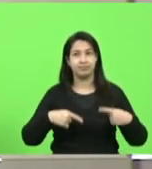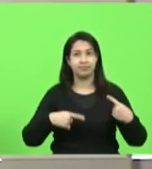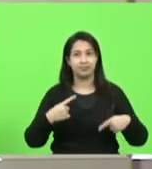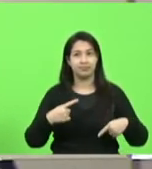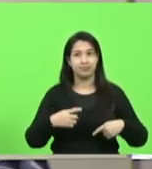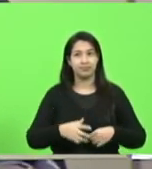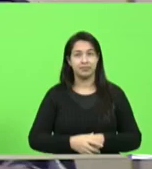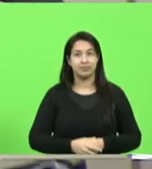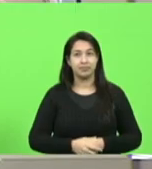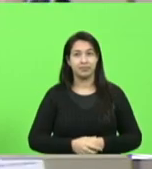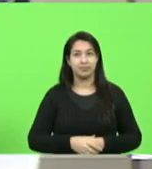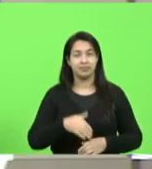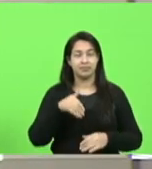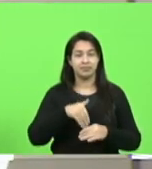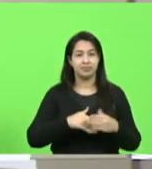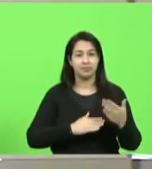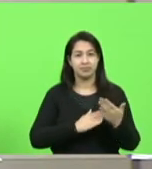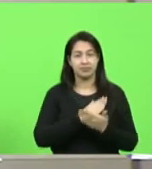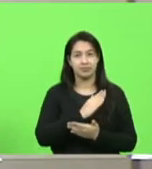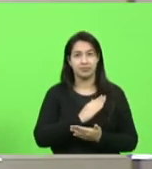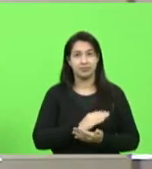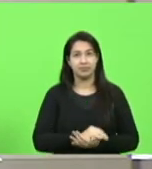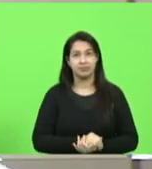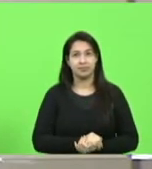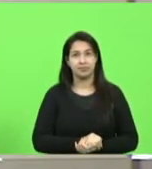em votação, aprovado.